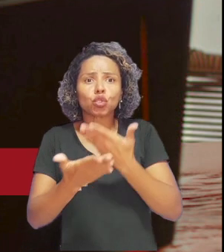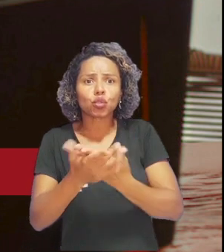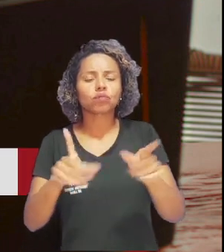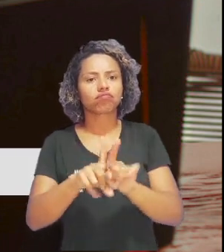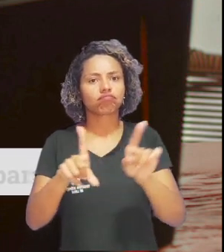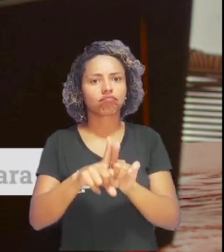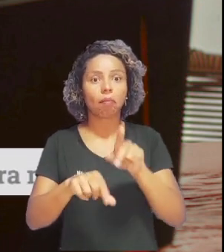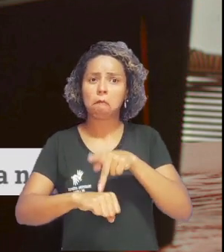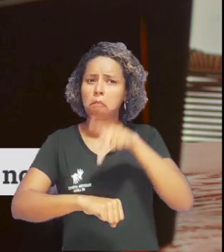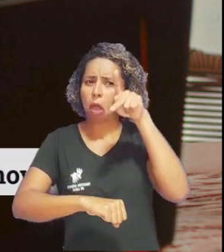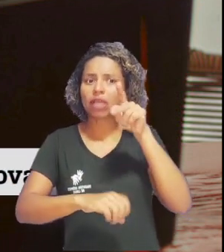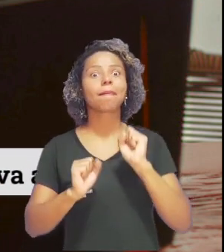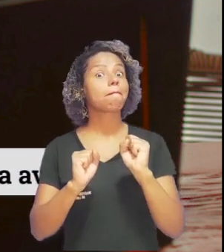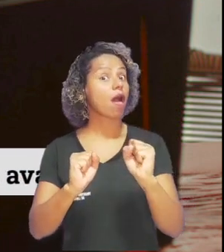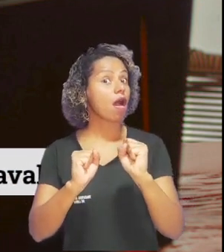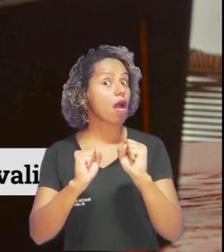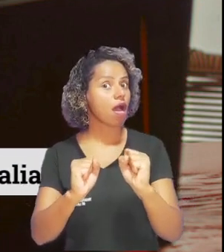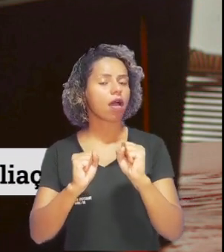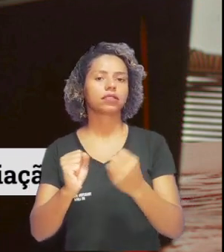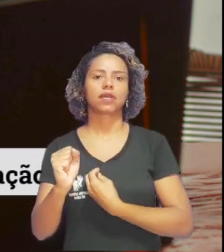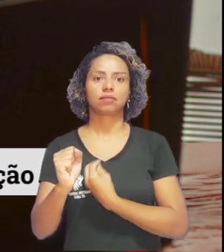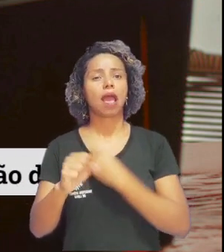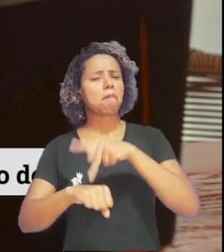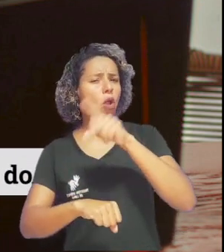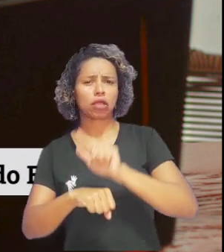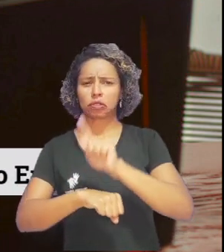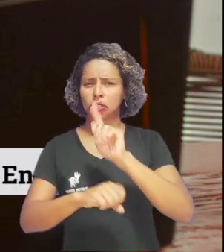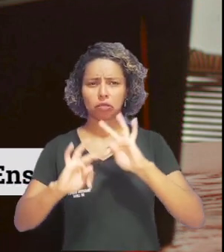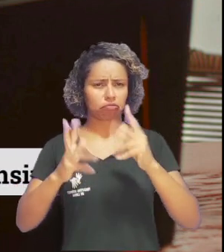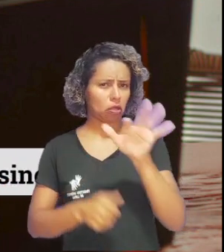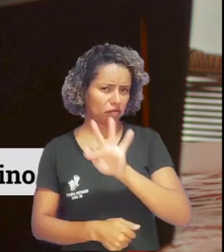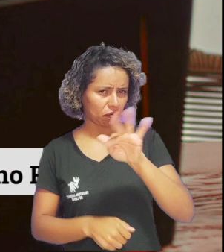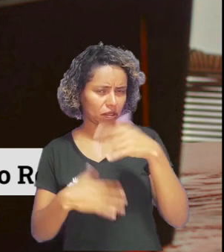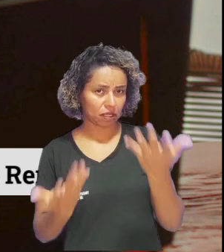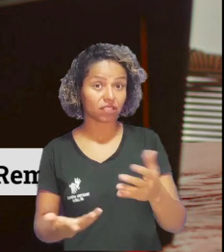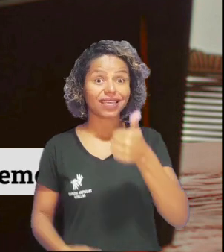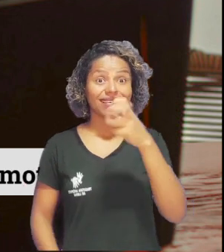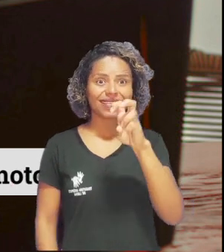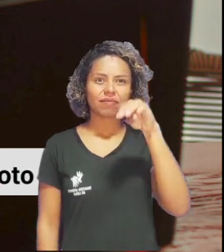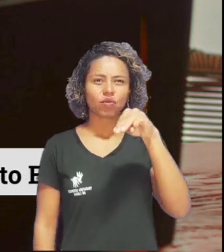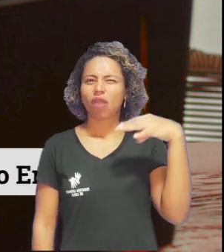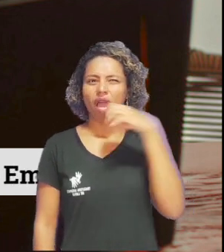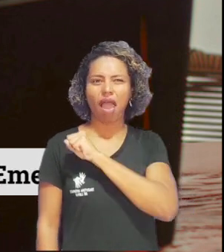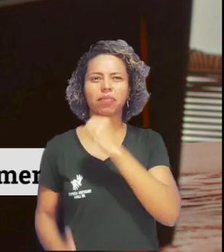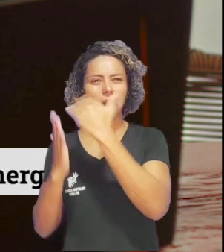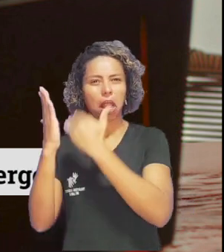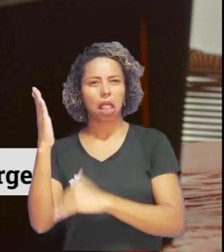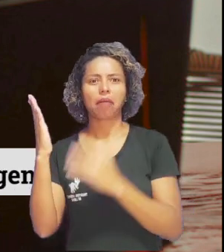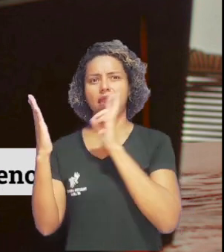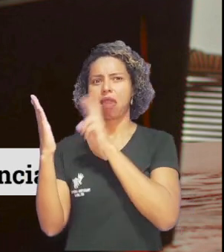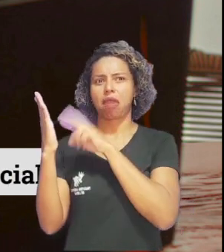professores de graduação e pós-graduação podem participar. Só são necessários 15 minutos para o preenchimento. A